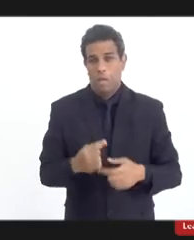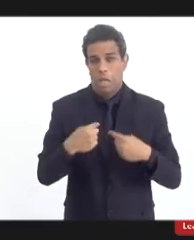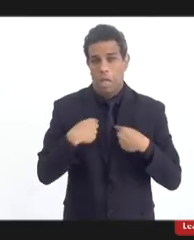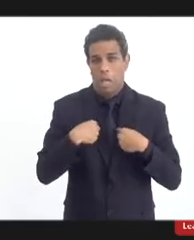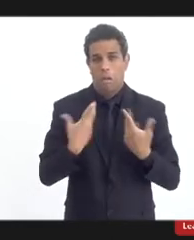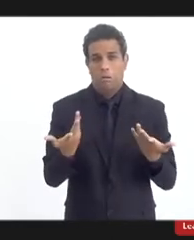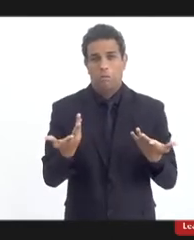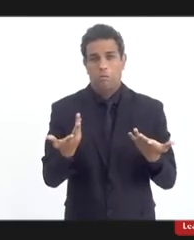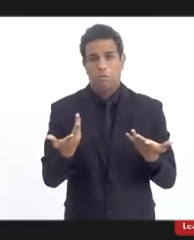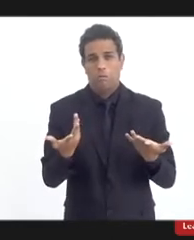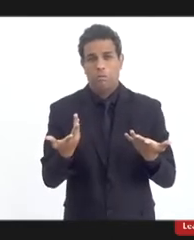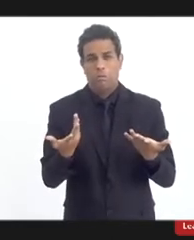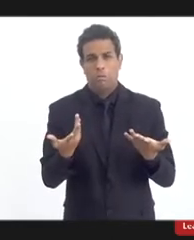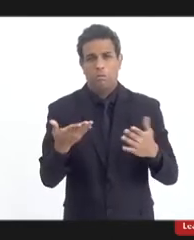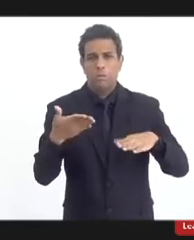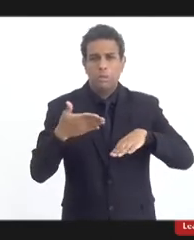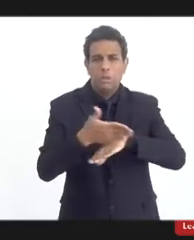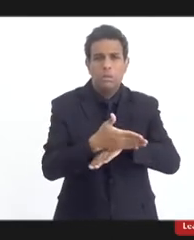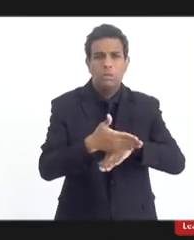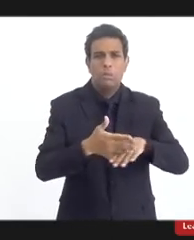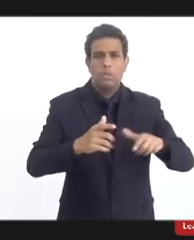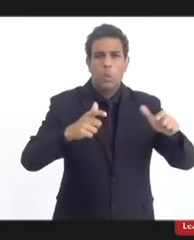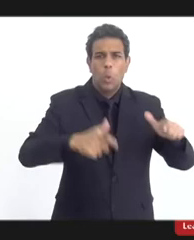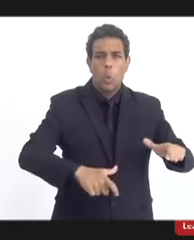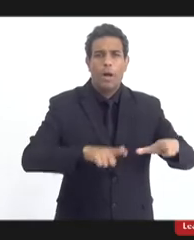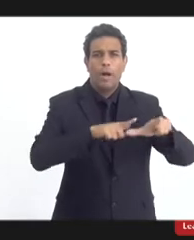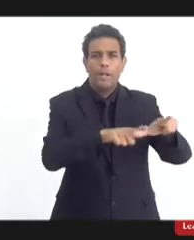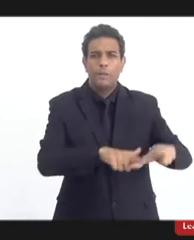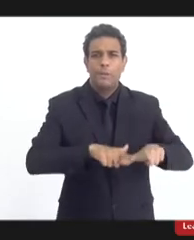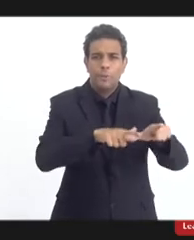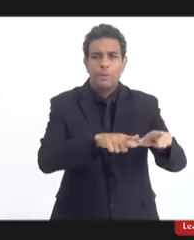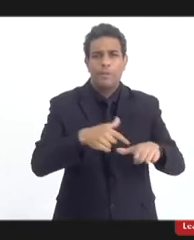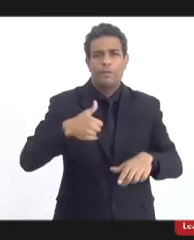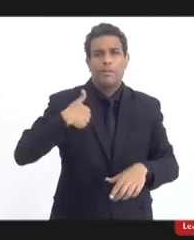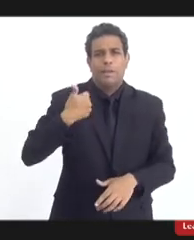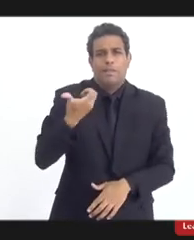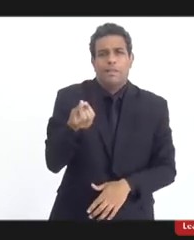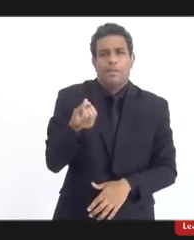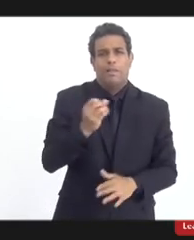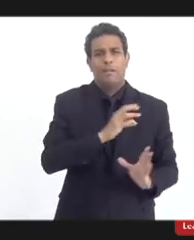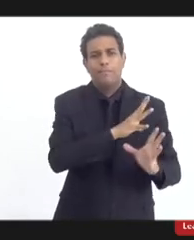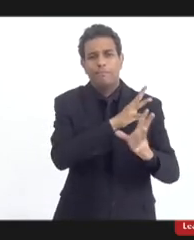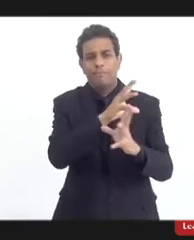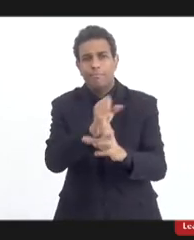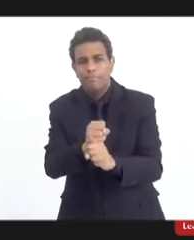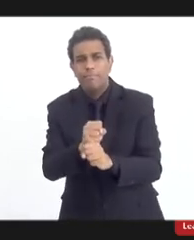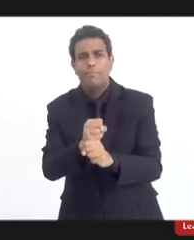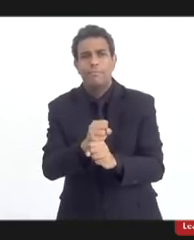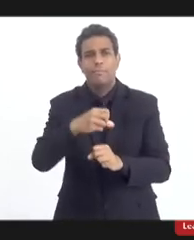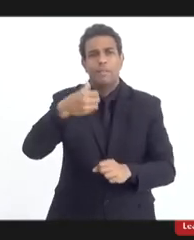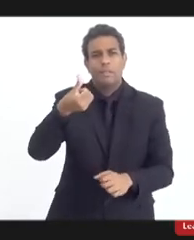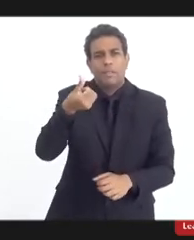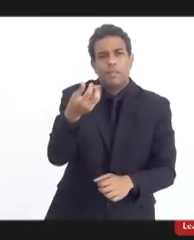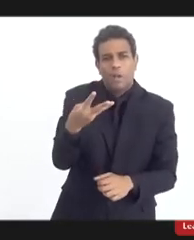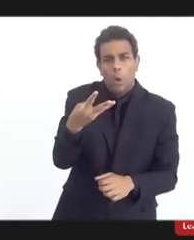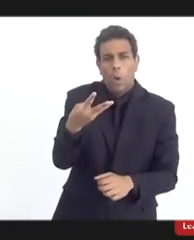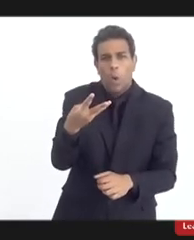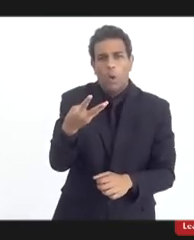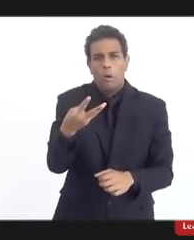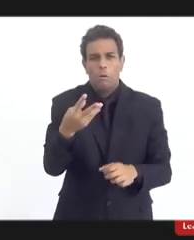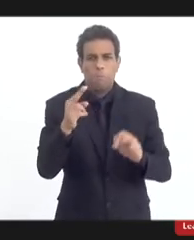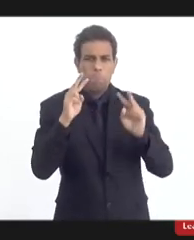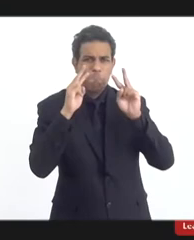eu entrei num terreiro de umbanda, tinha seis, então são 54 anos de macumba. Eu nunca vi um